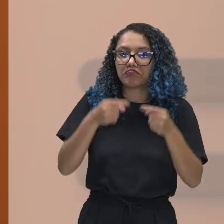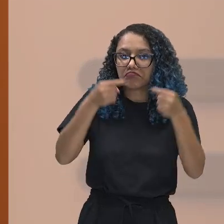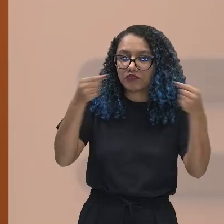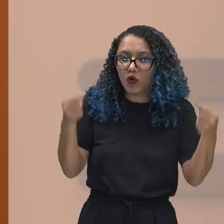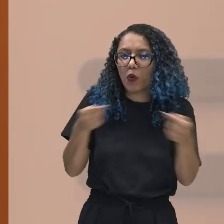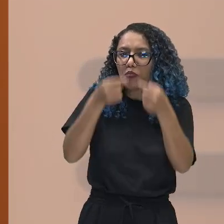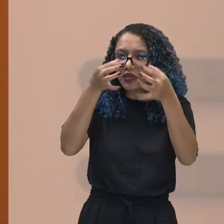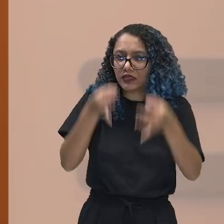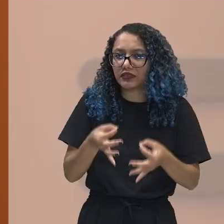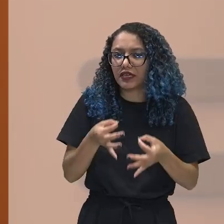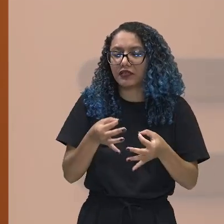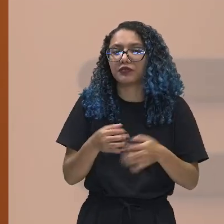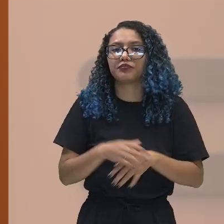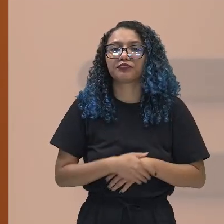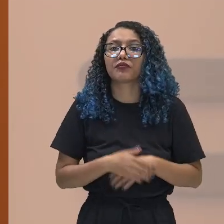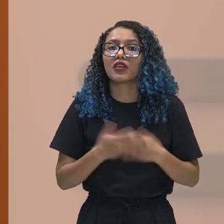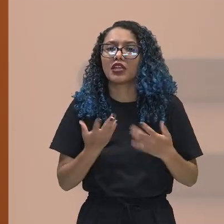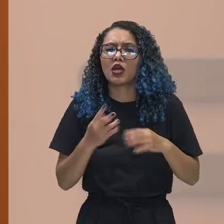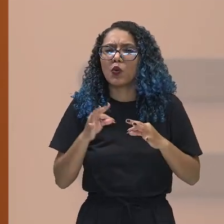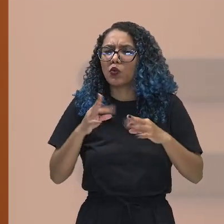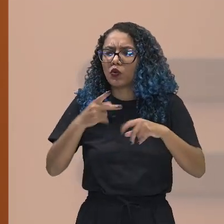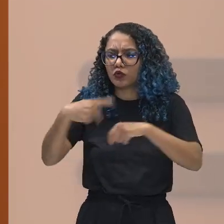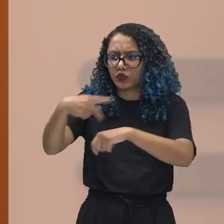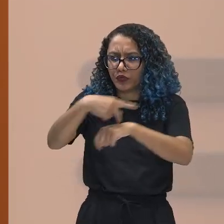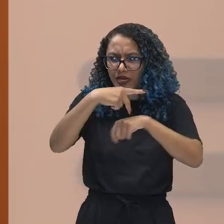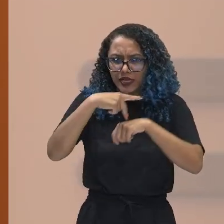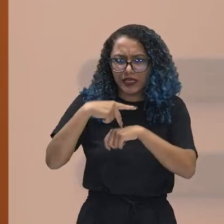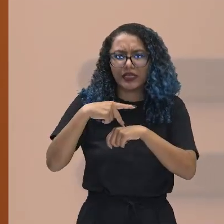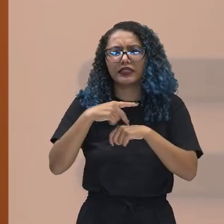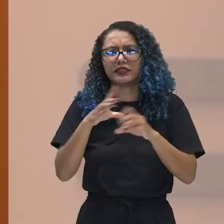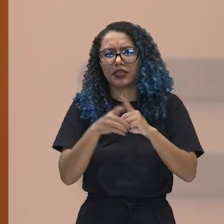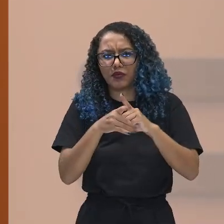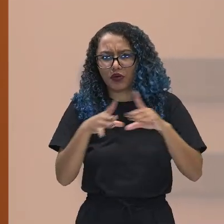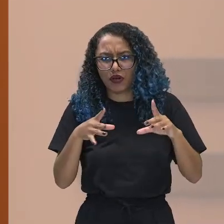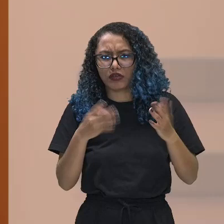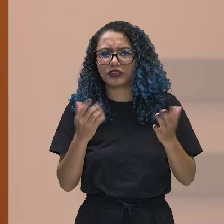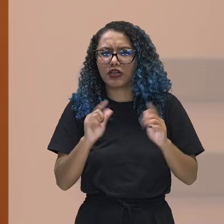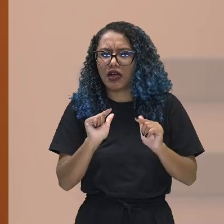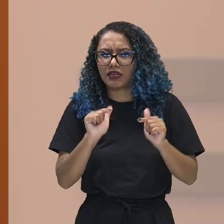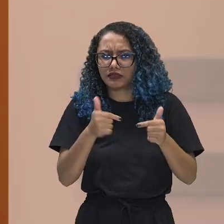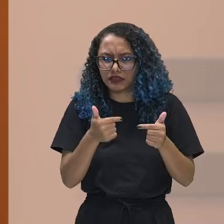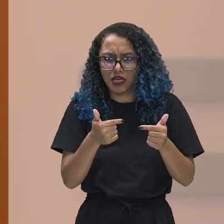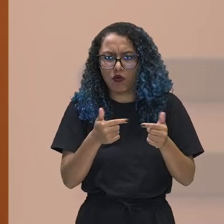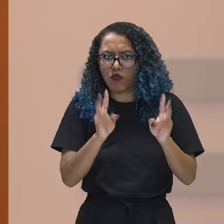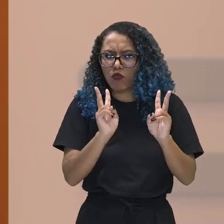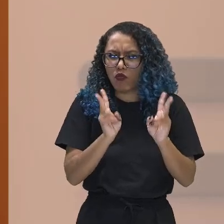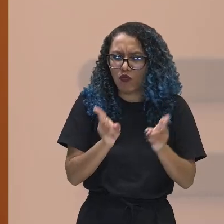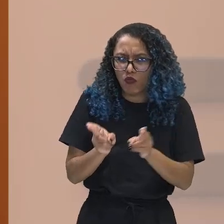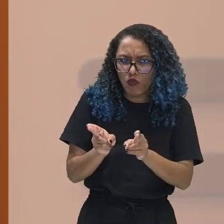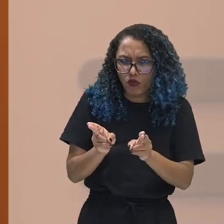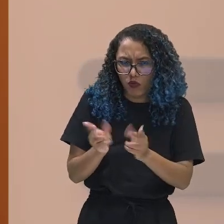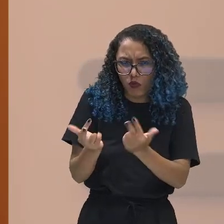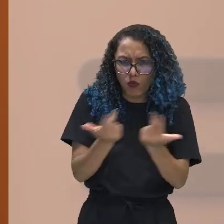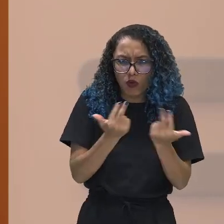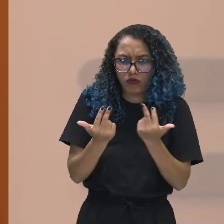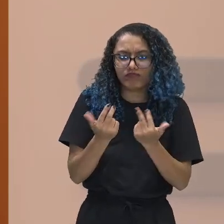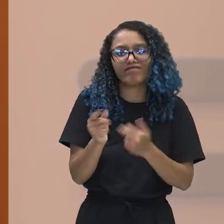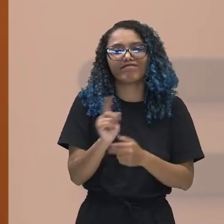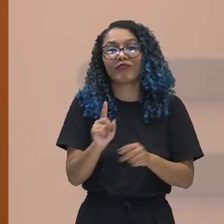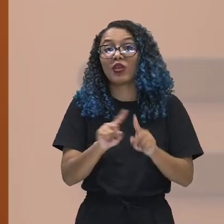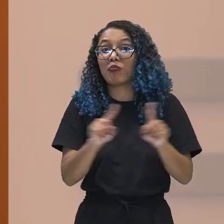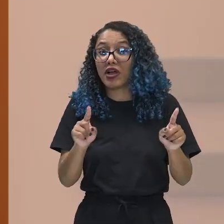que são democráticos, eles agem da mesma maneira, da mesma forma? Não. Mas tem algumas